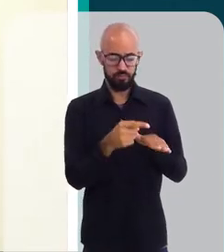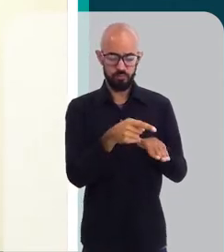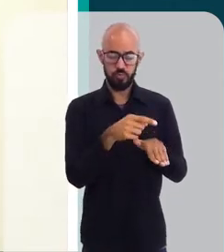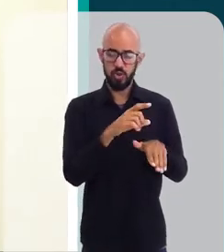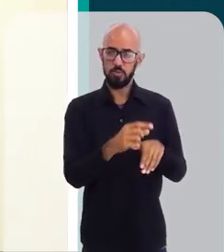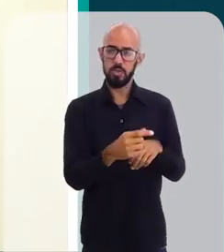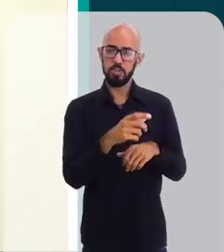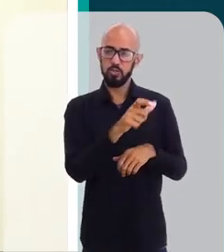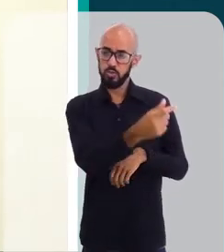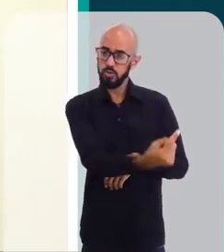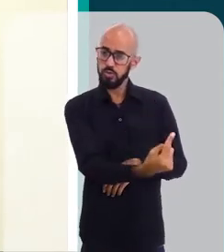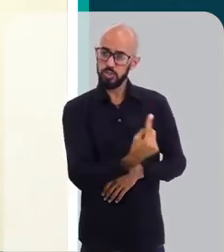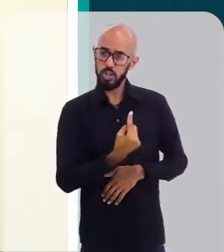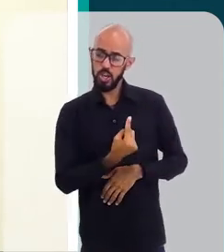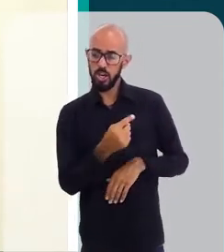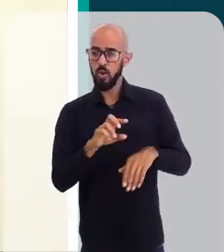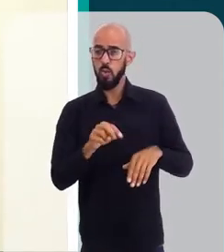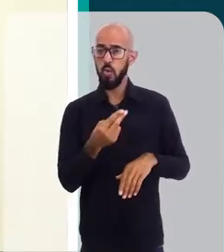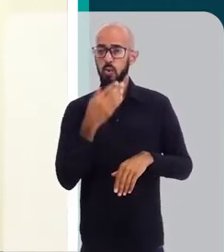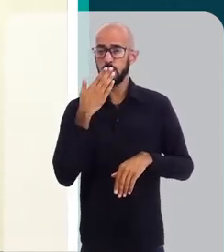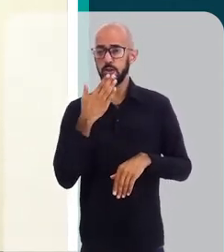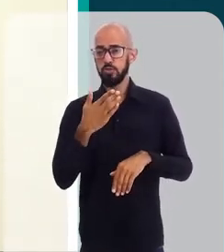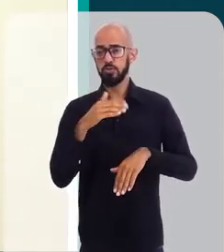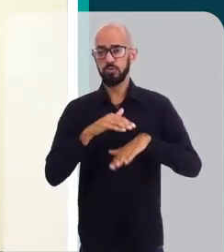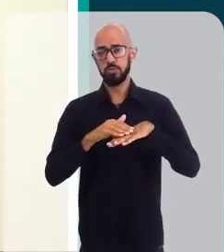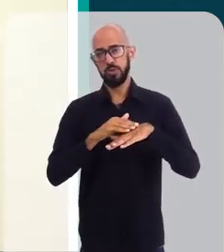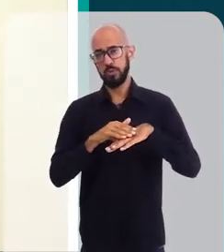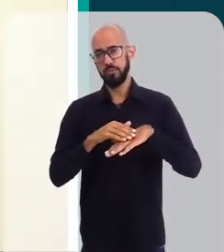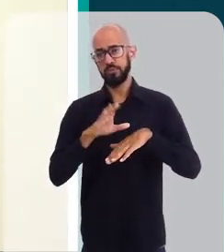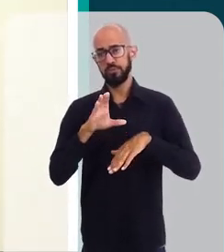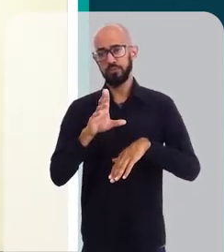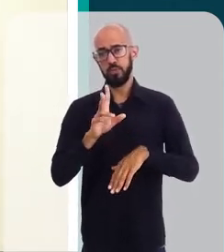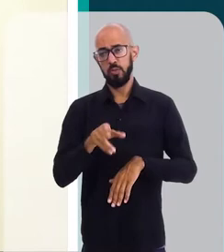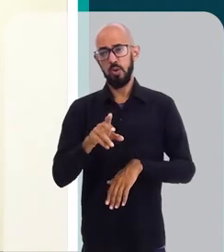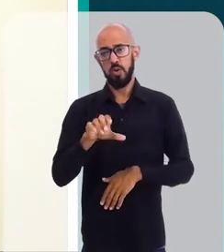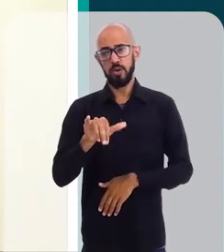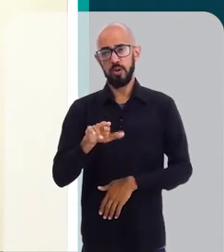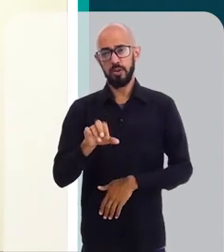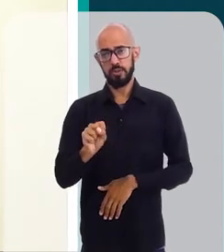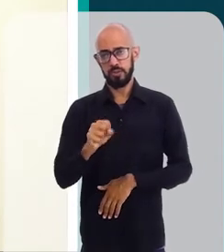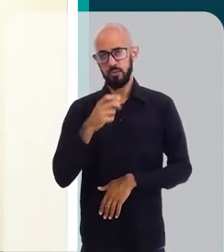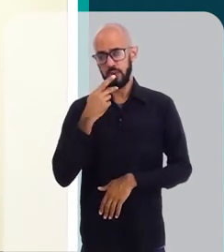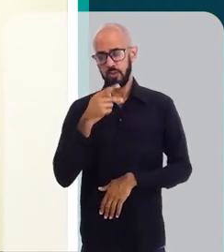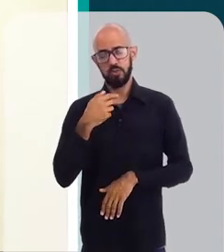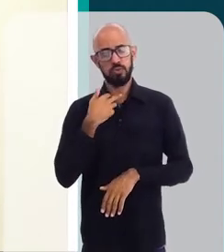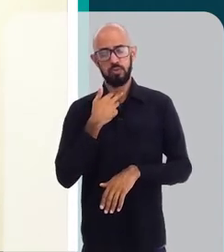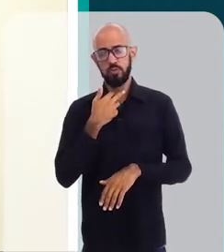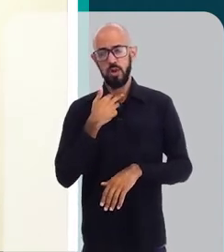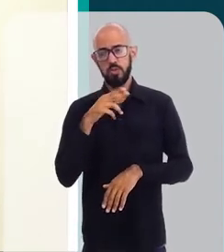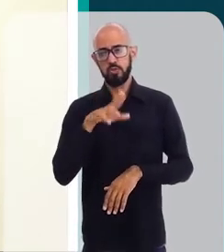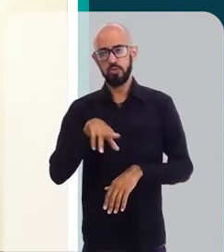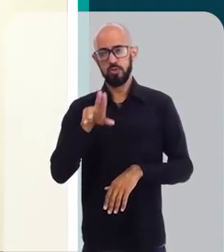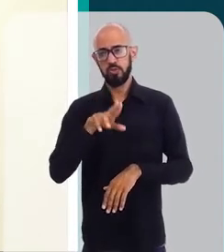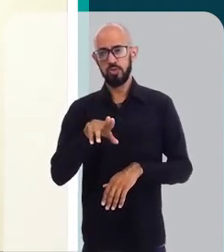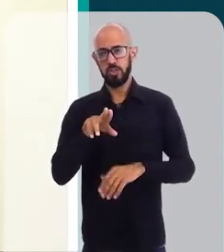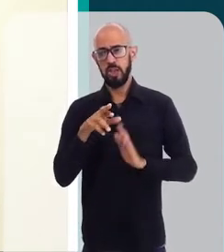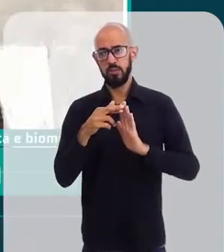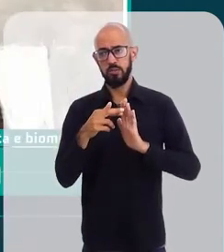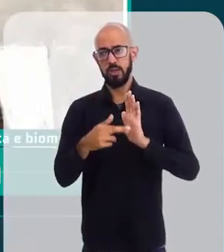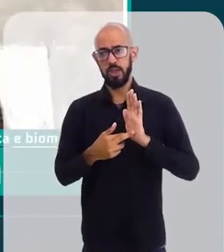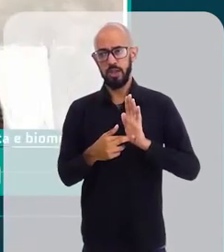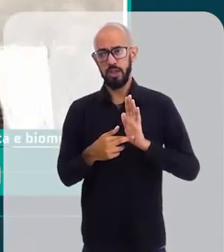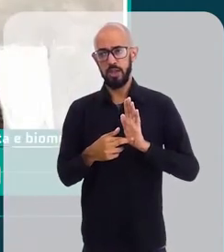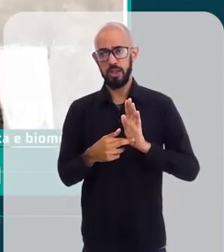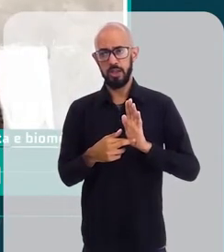tipo de solicitação e com aquele tipo de pele, é o que a Cristiane falou, você não pode usar um protocolo para uma pele